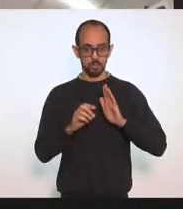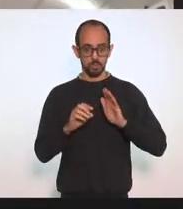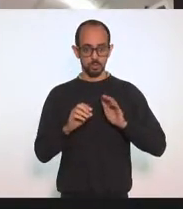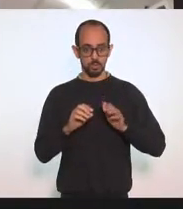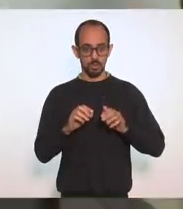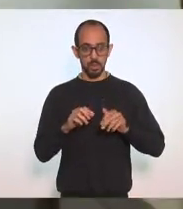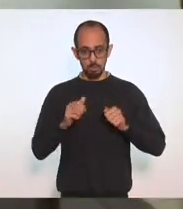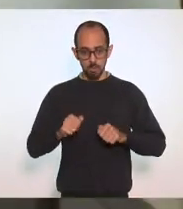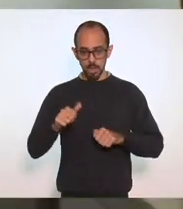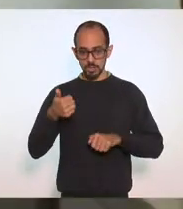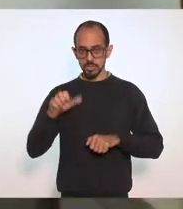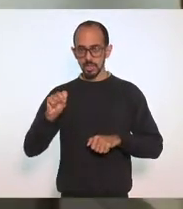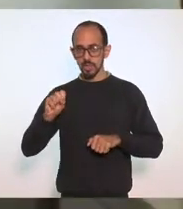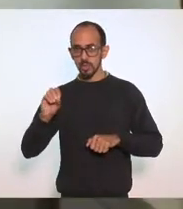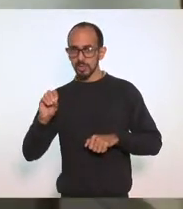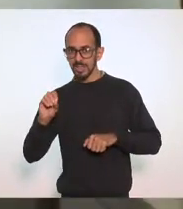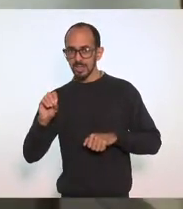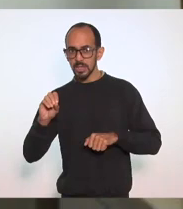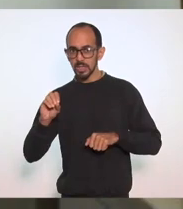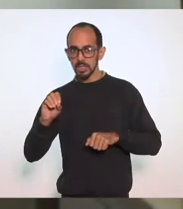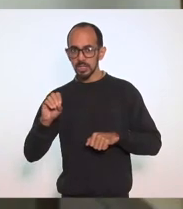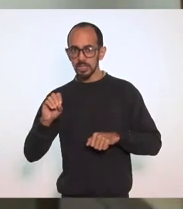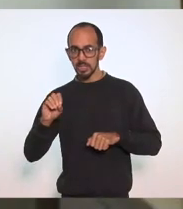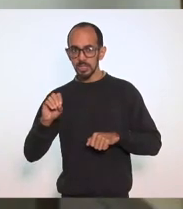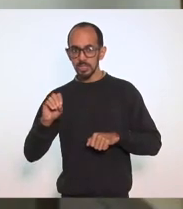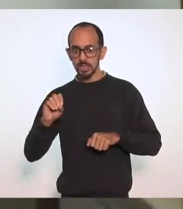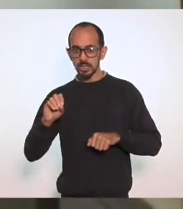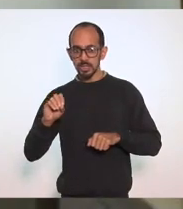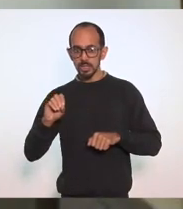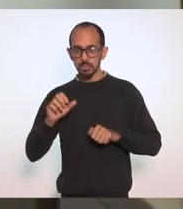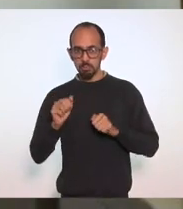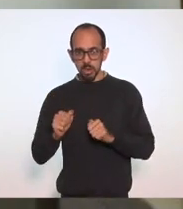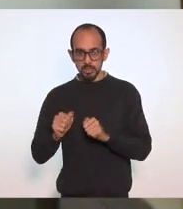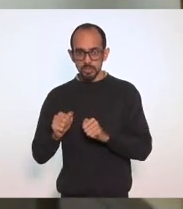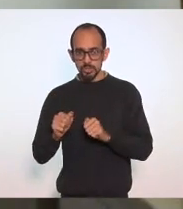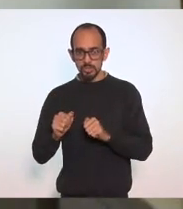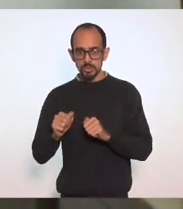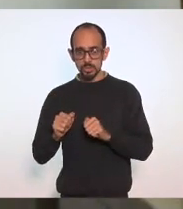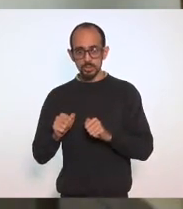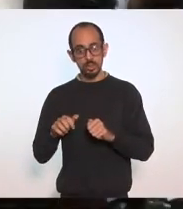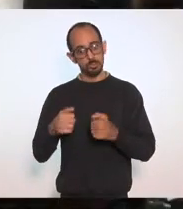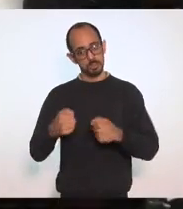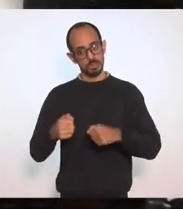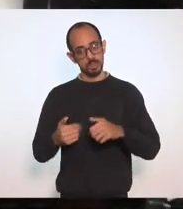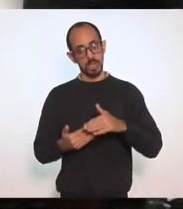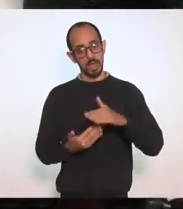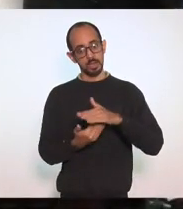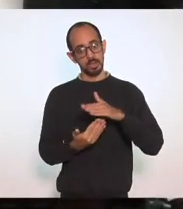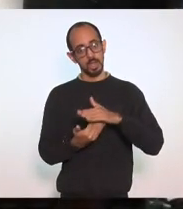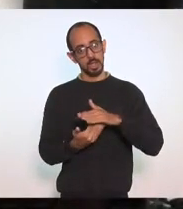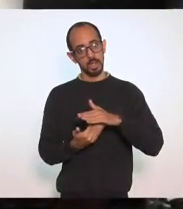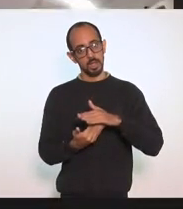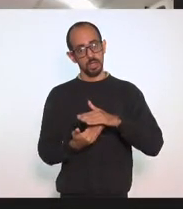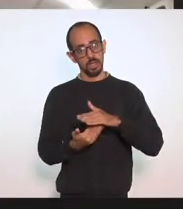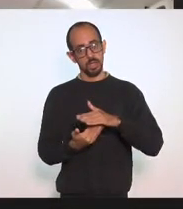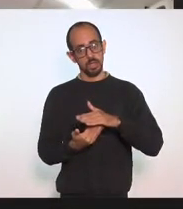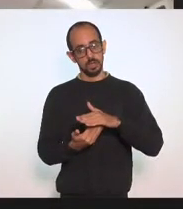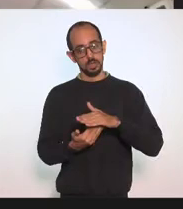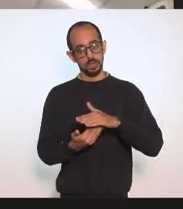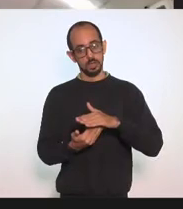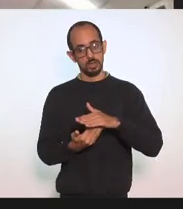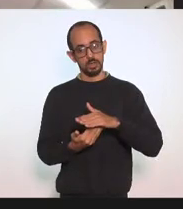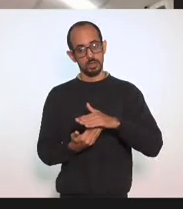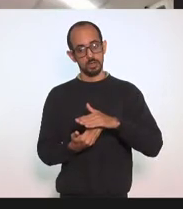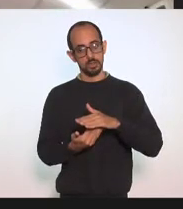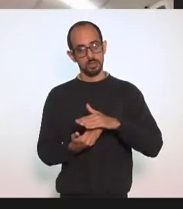Presidente, a única coisa que eu não quero... Então, aí, 180 tem que ser até, né? Isso, ok. Pode ser, presidente, é